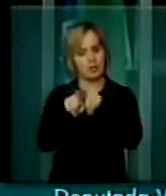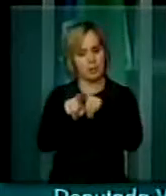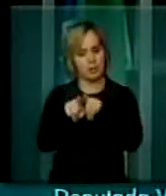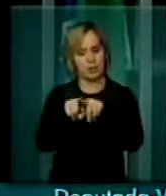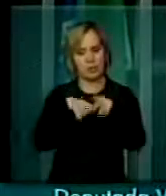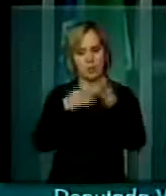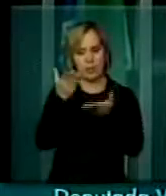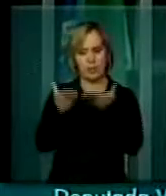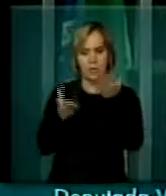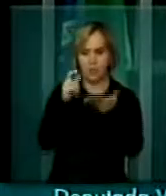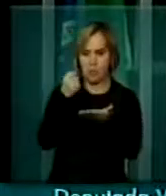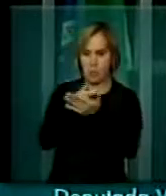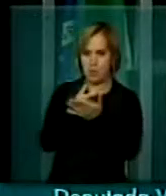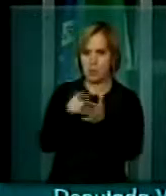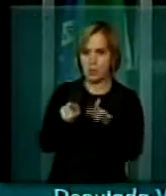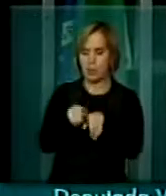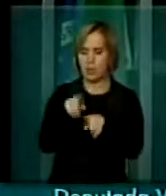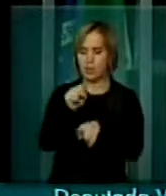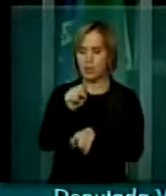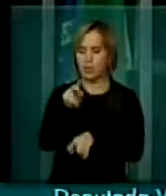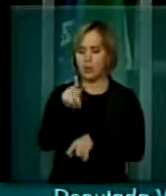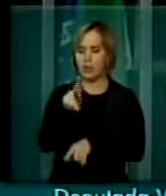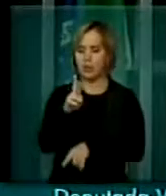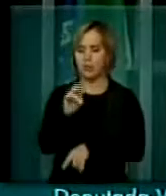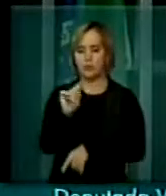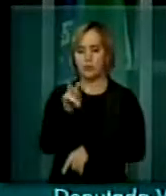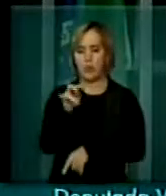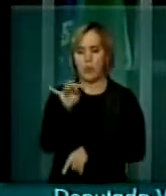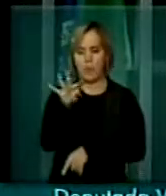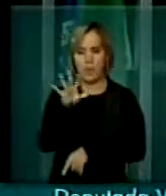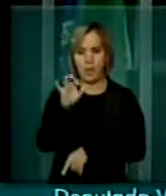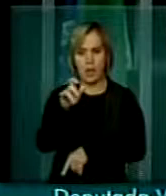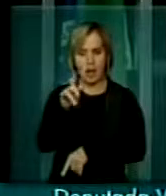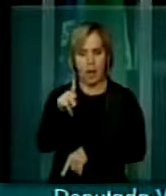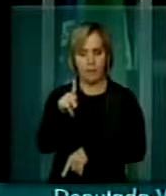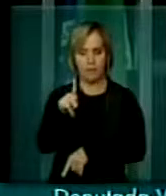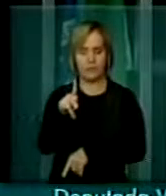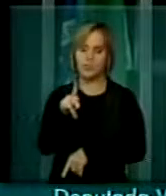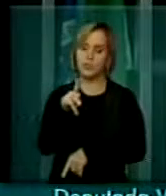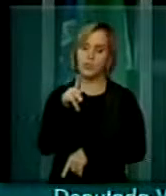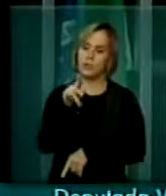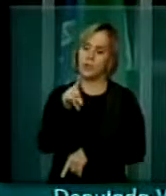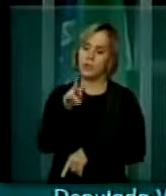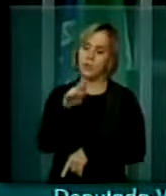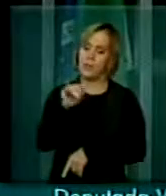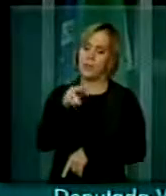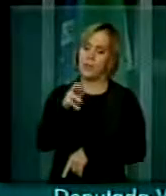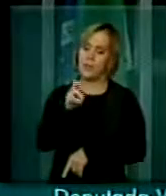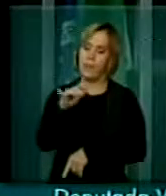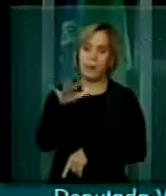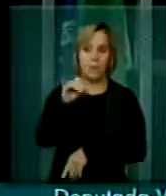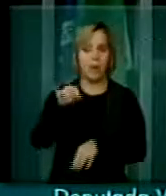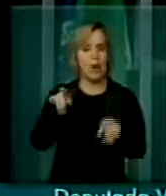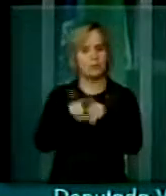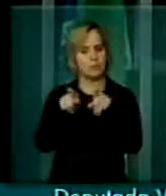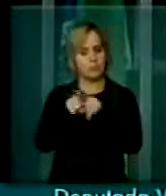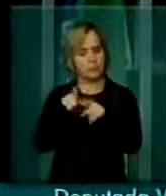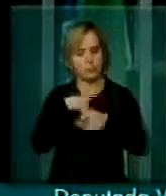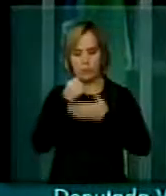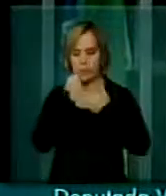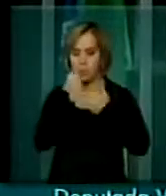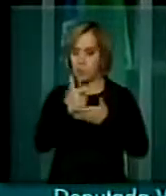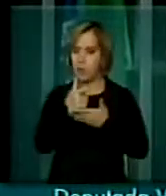balança de pagamento, superávit primário, enfim, temos um clima econômico